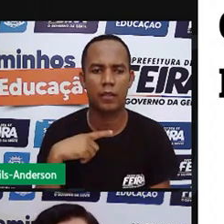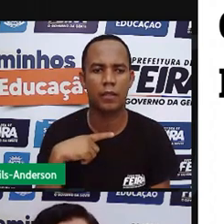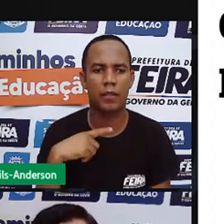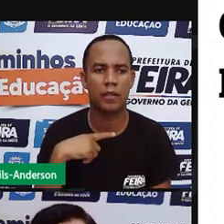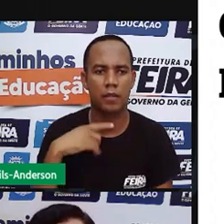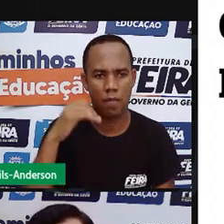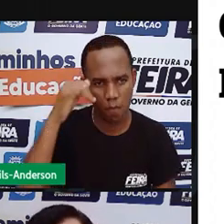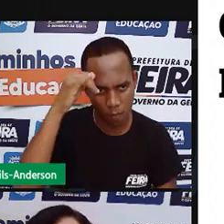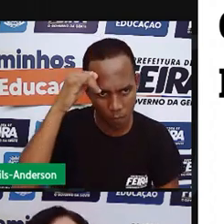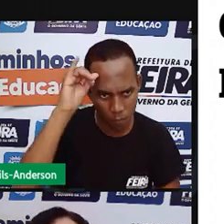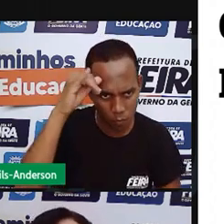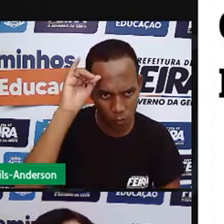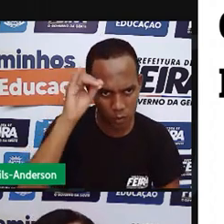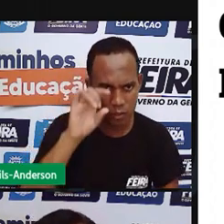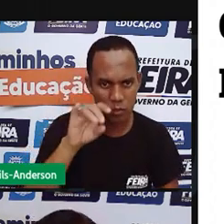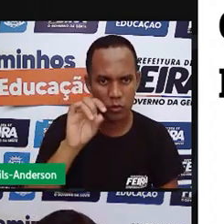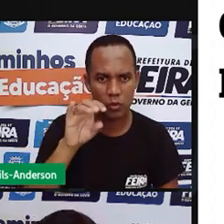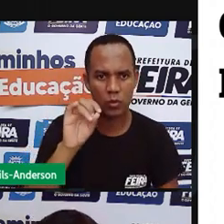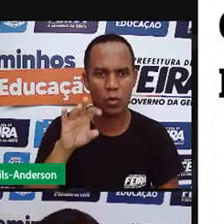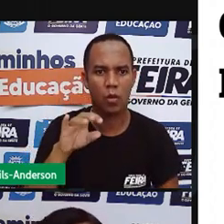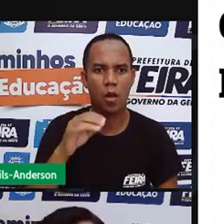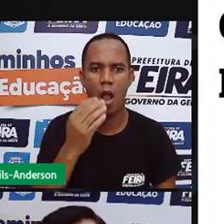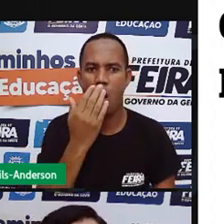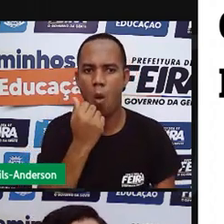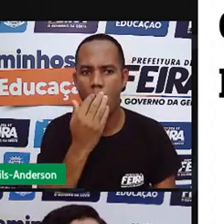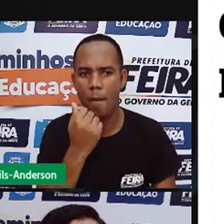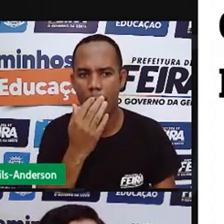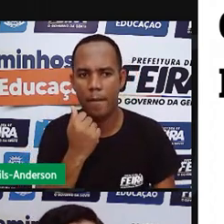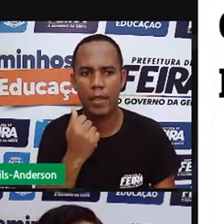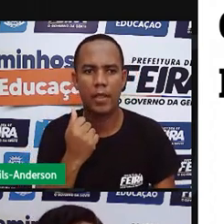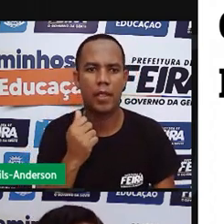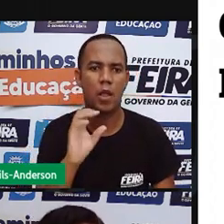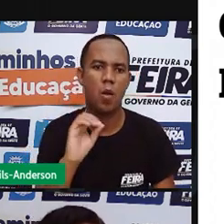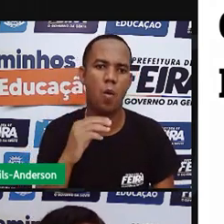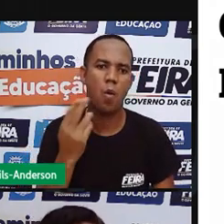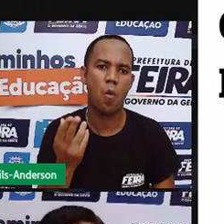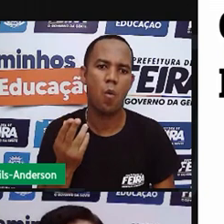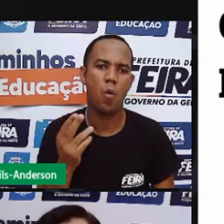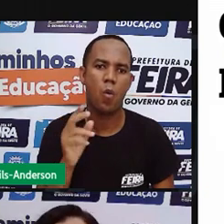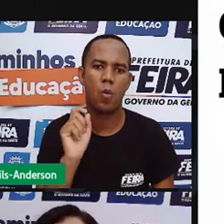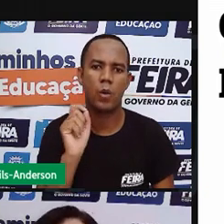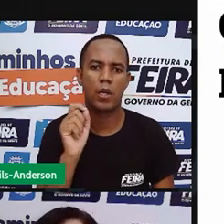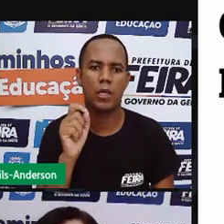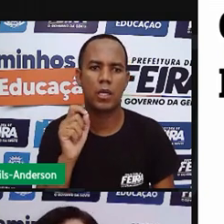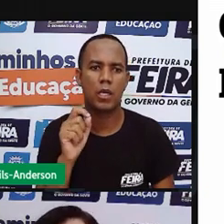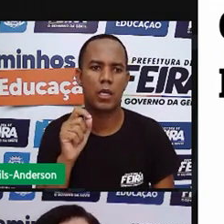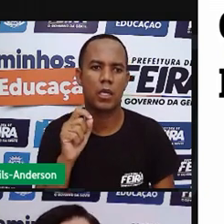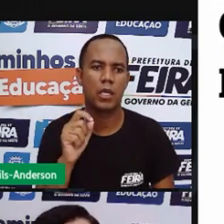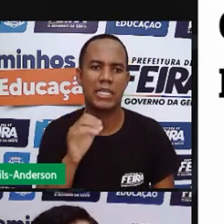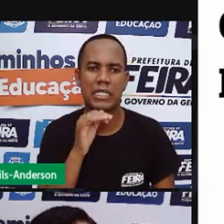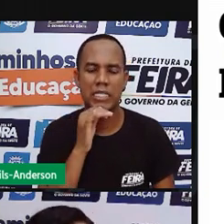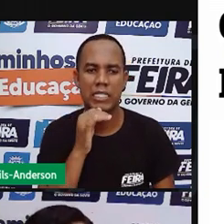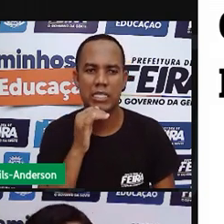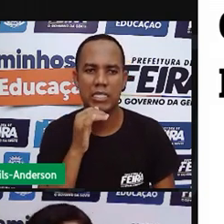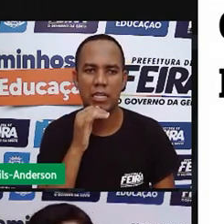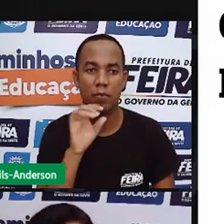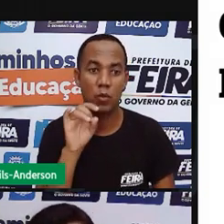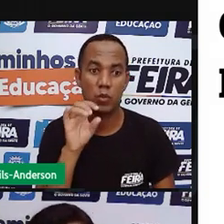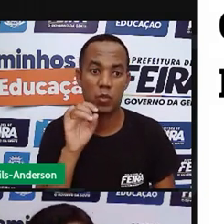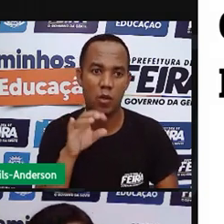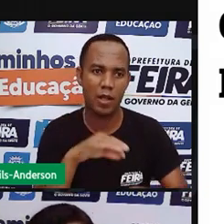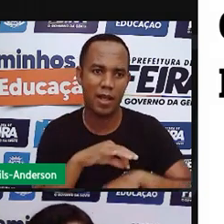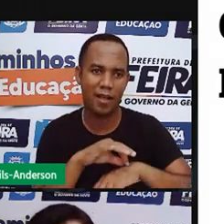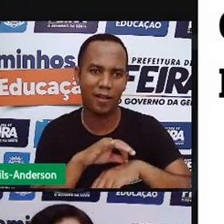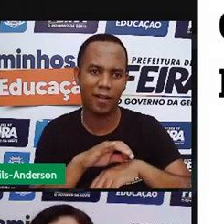gado apenas para o abate, para comercializar ou consumir apenas a